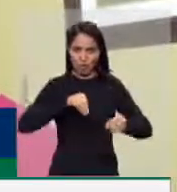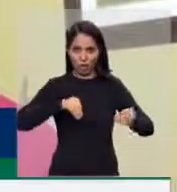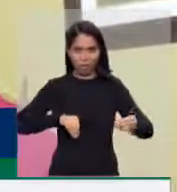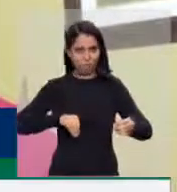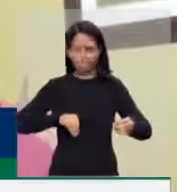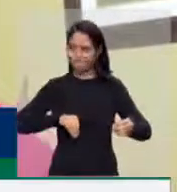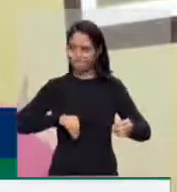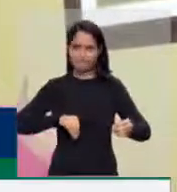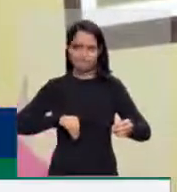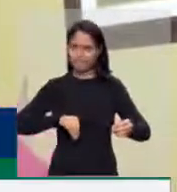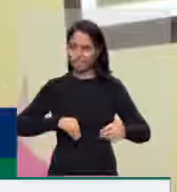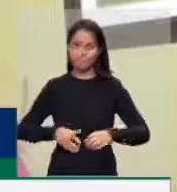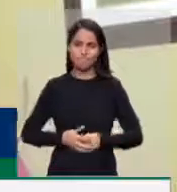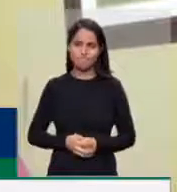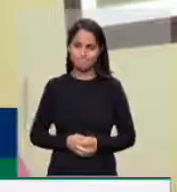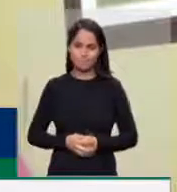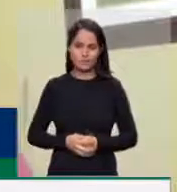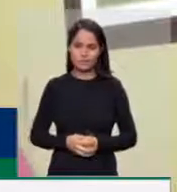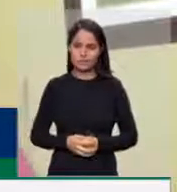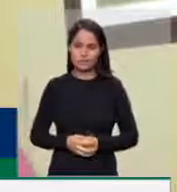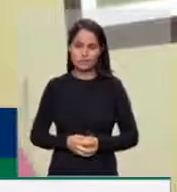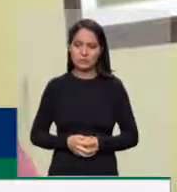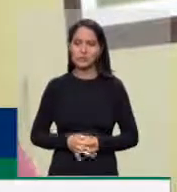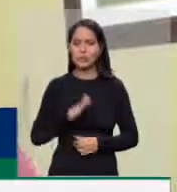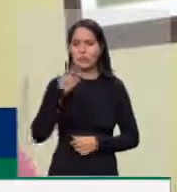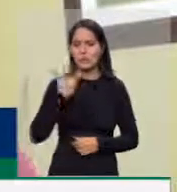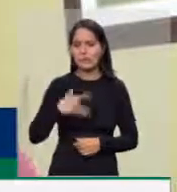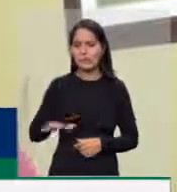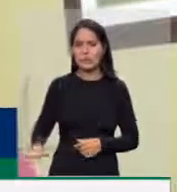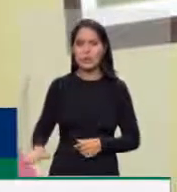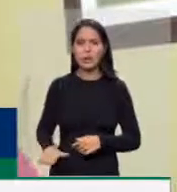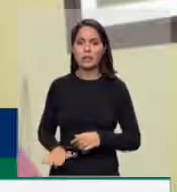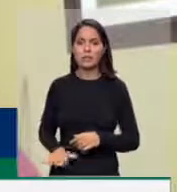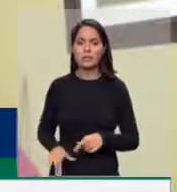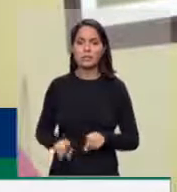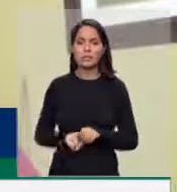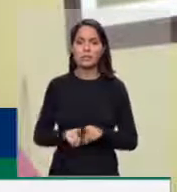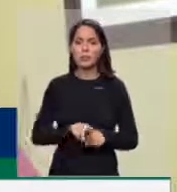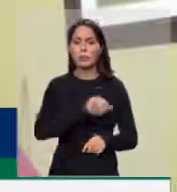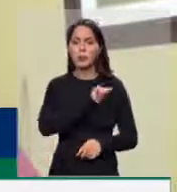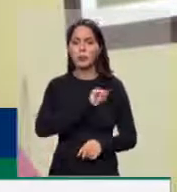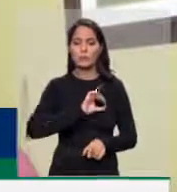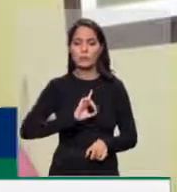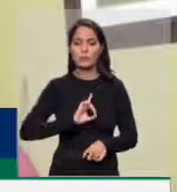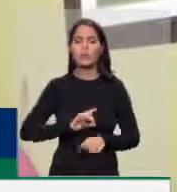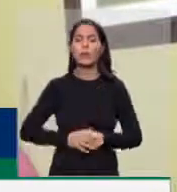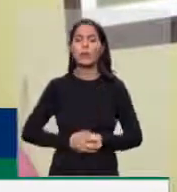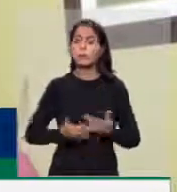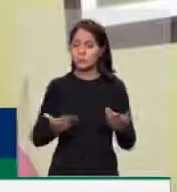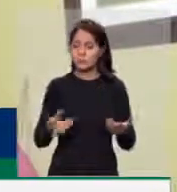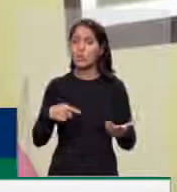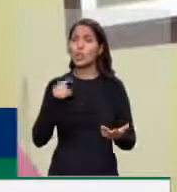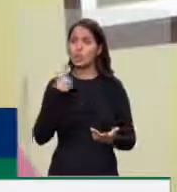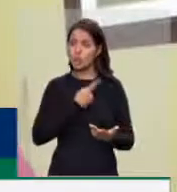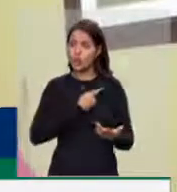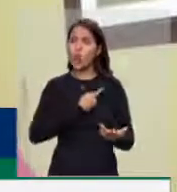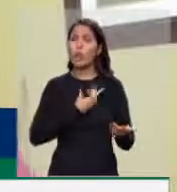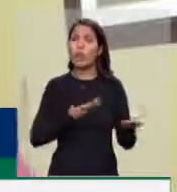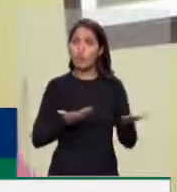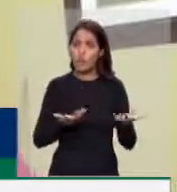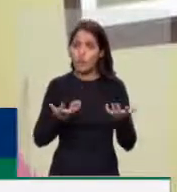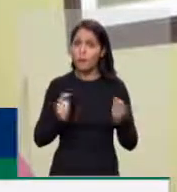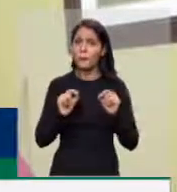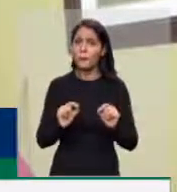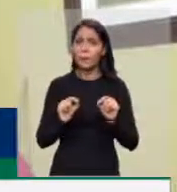especiais, para as crianças e adolescentes. Queremos o retorno do trabalho legislativo, mas queremos que esse retorno do trabalho